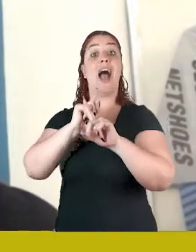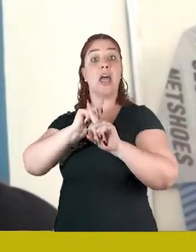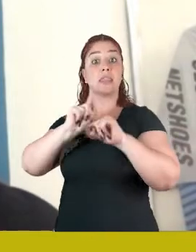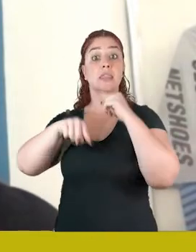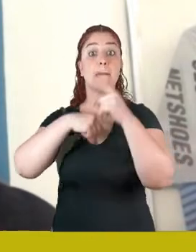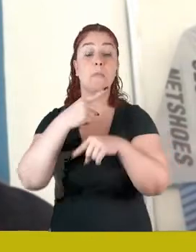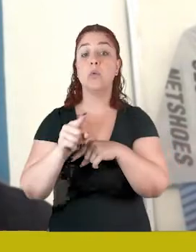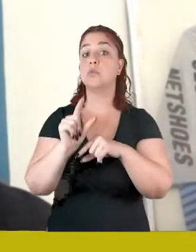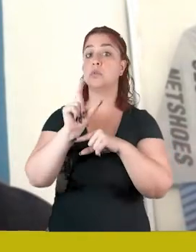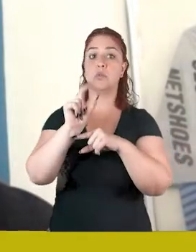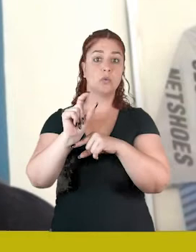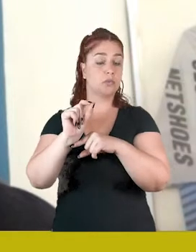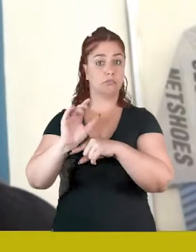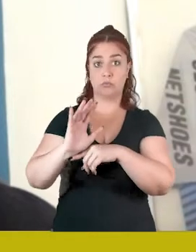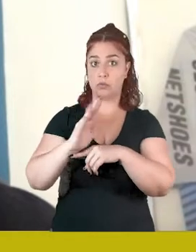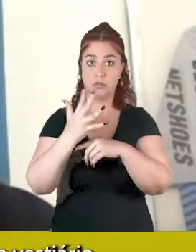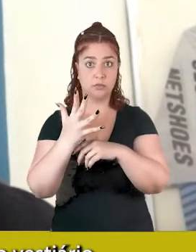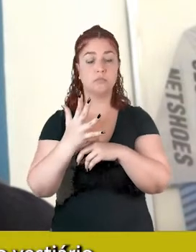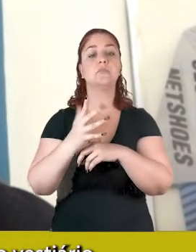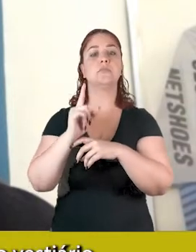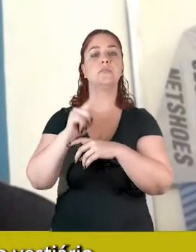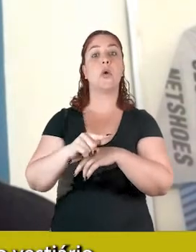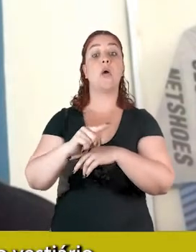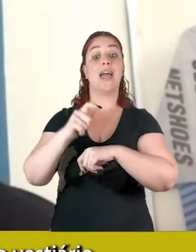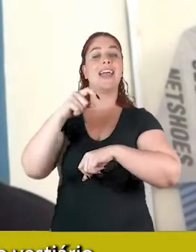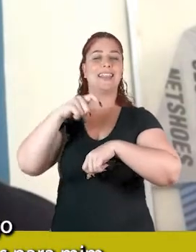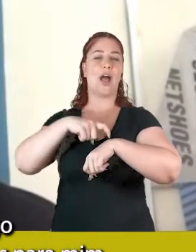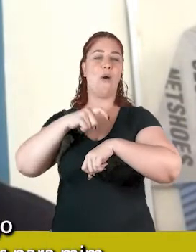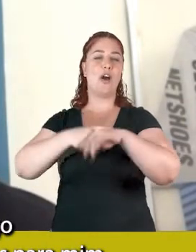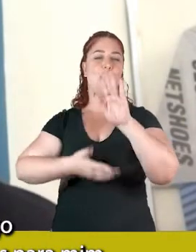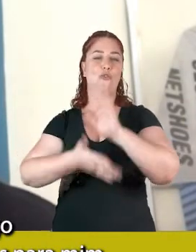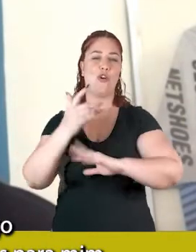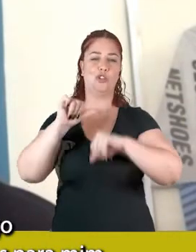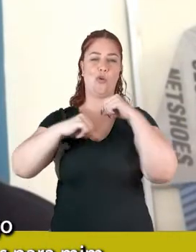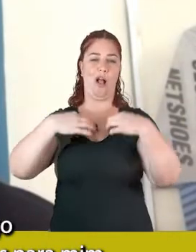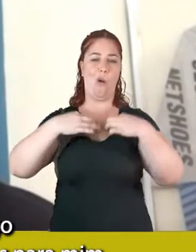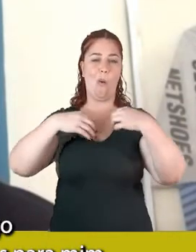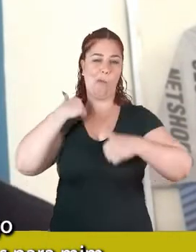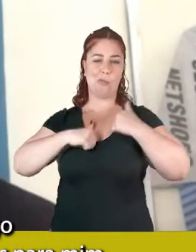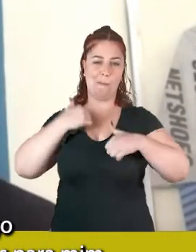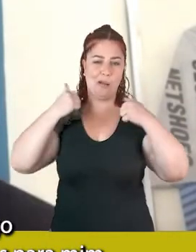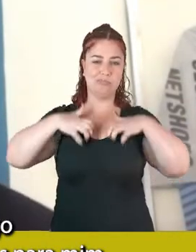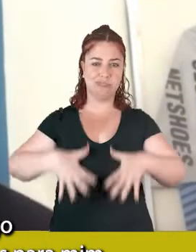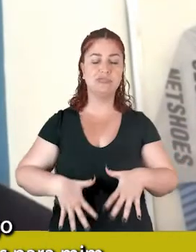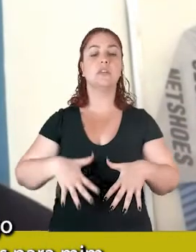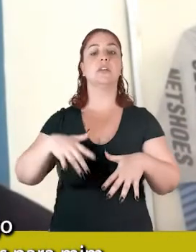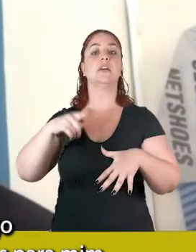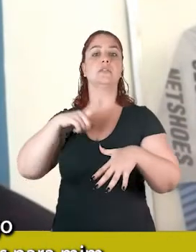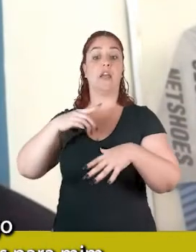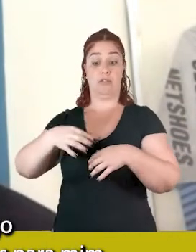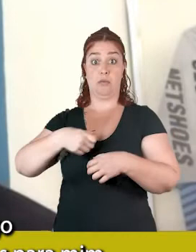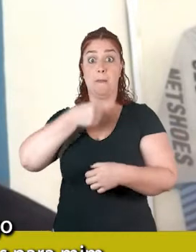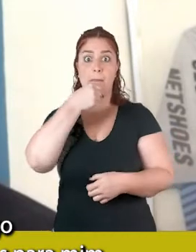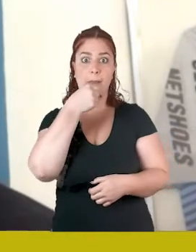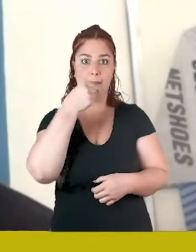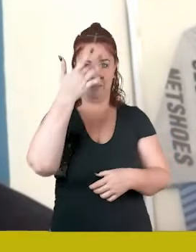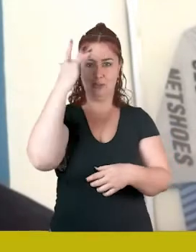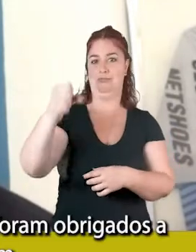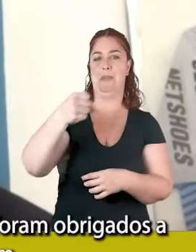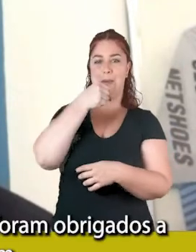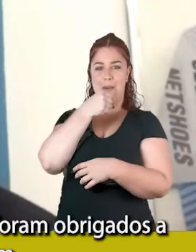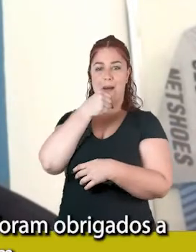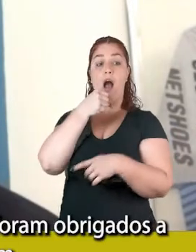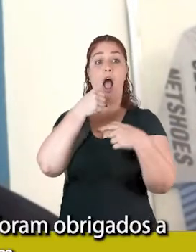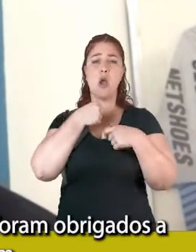tornou, e quando eu vou pro vestiário no final do jogo, que colocam os microfones, né, pra mim,